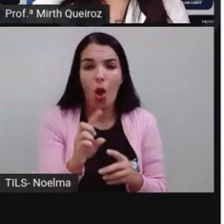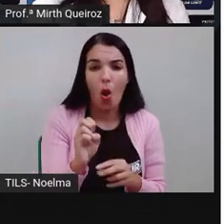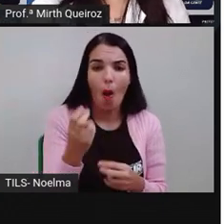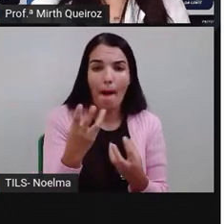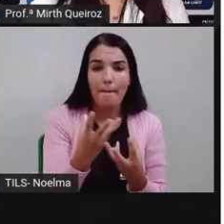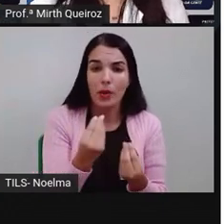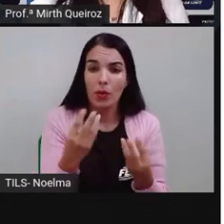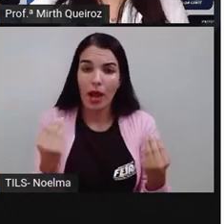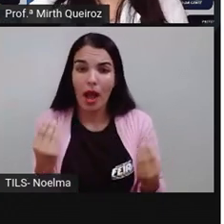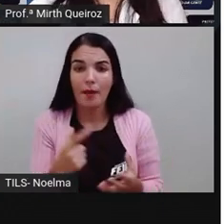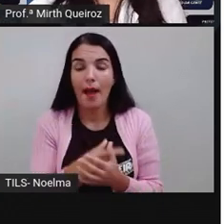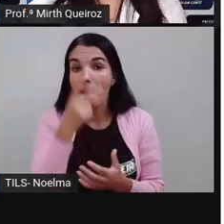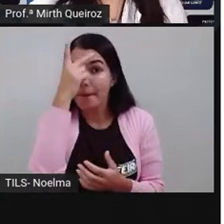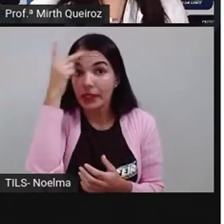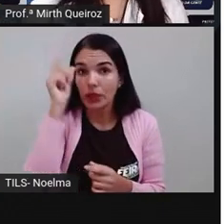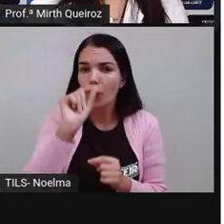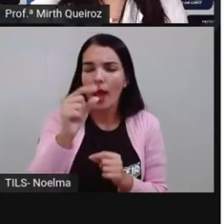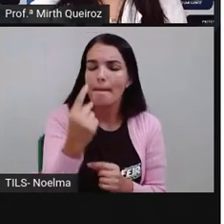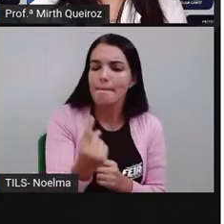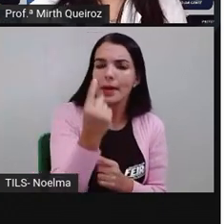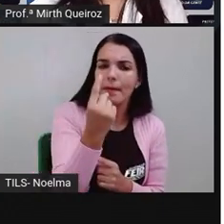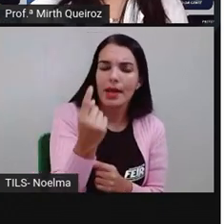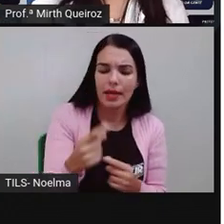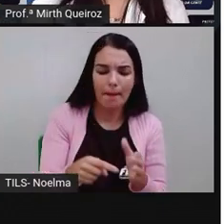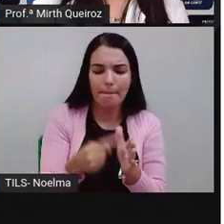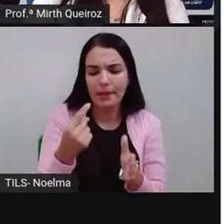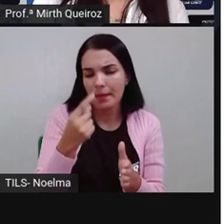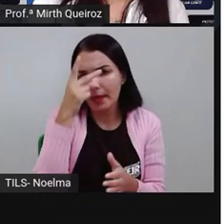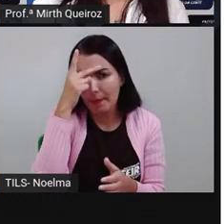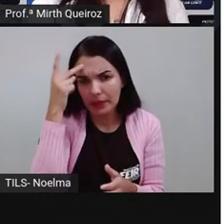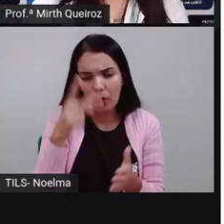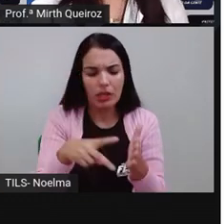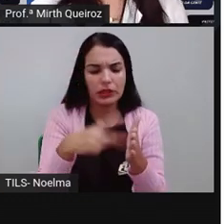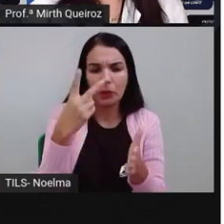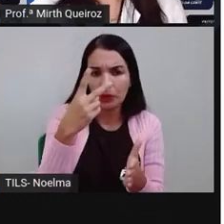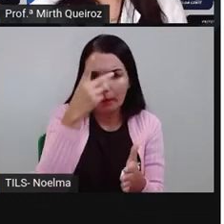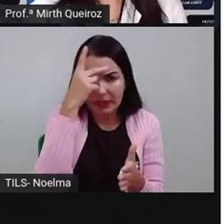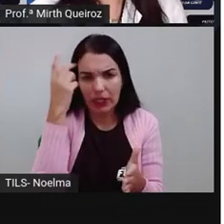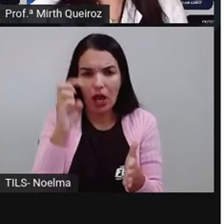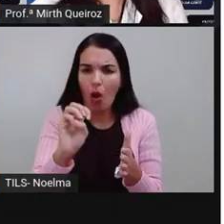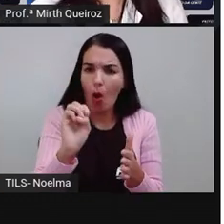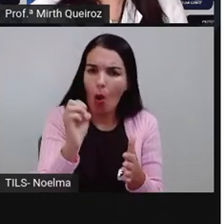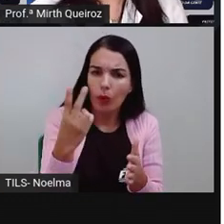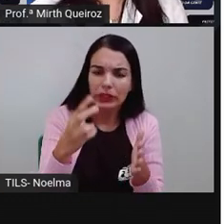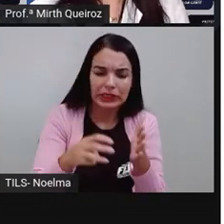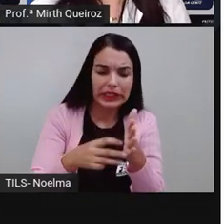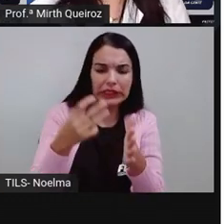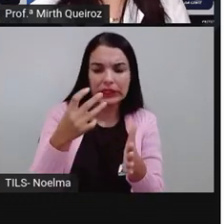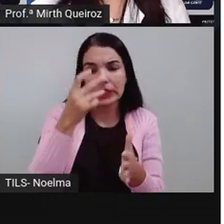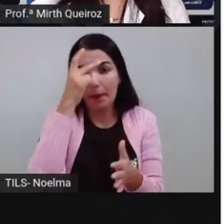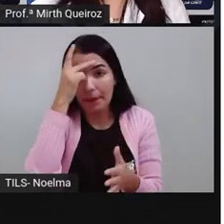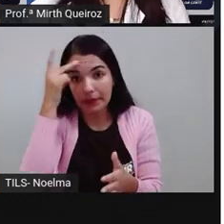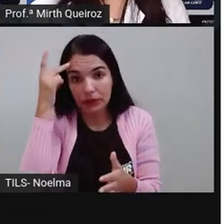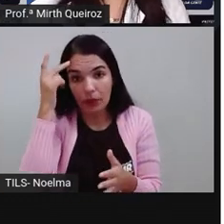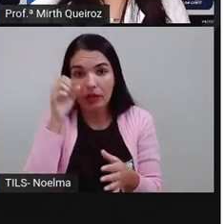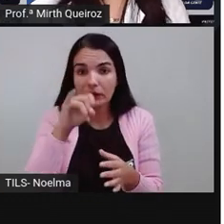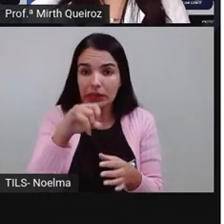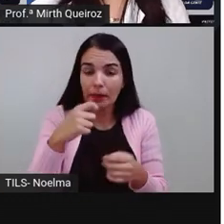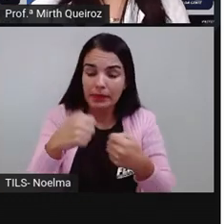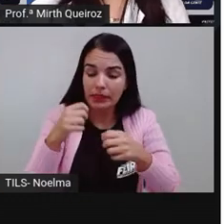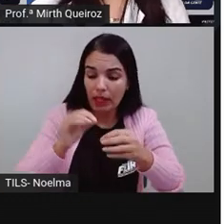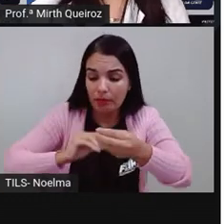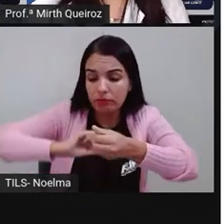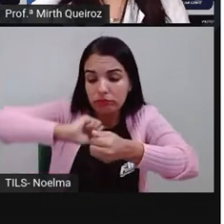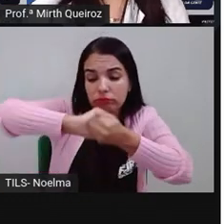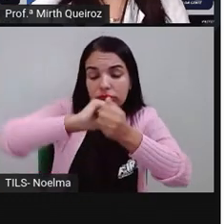singular. A pessoa, se está na primeira pessoa, na segunda pessoa ou na terceira pessoa. A fim de se adequar